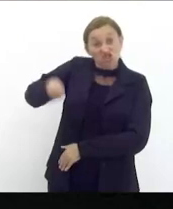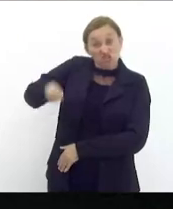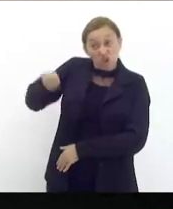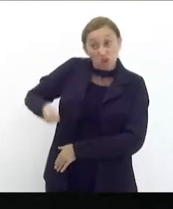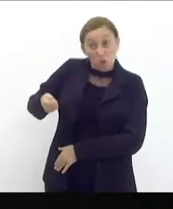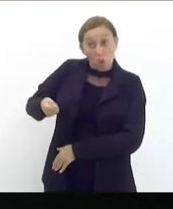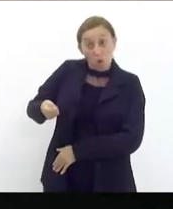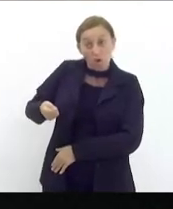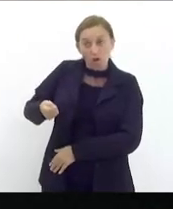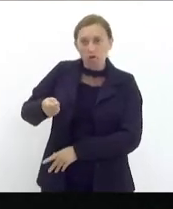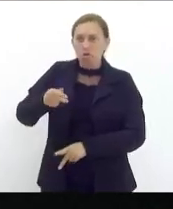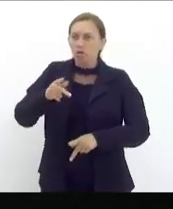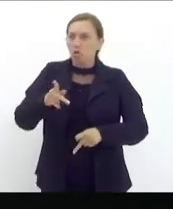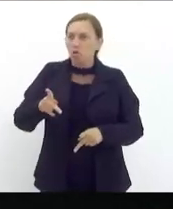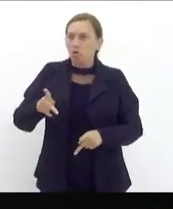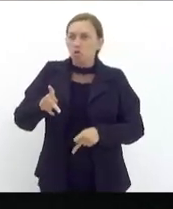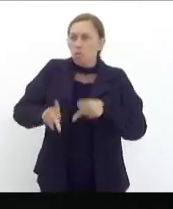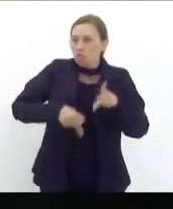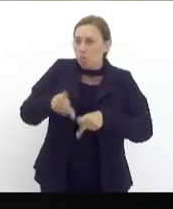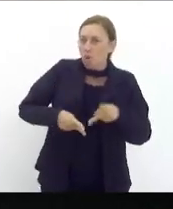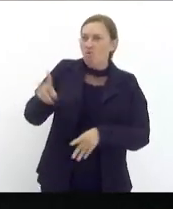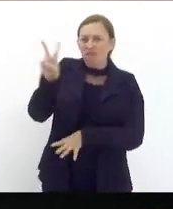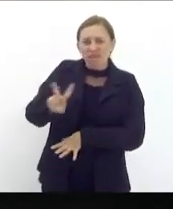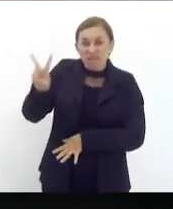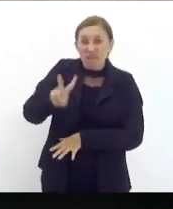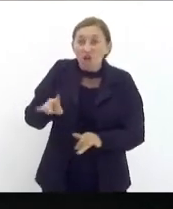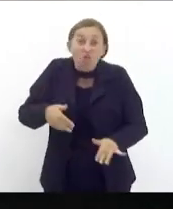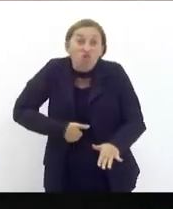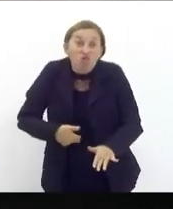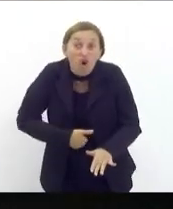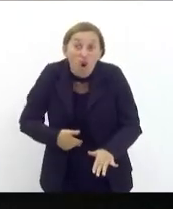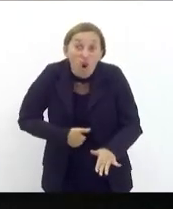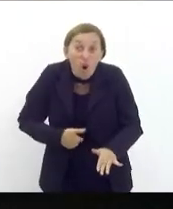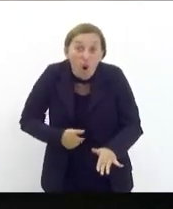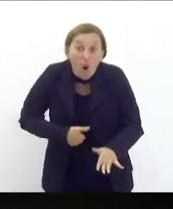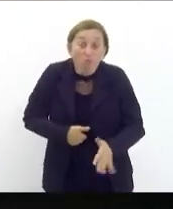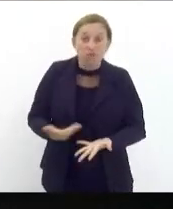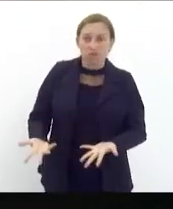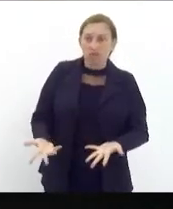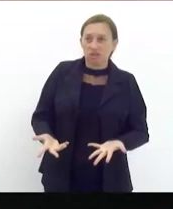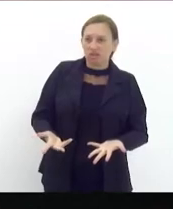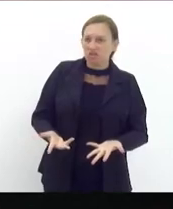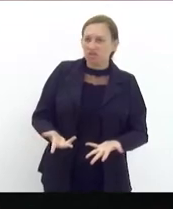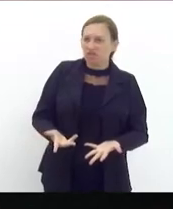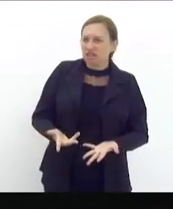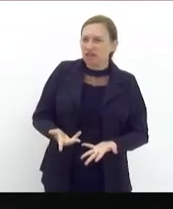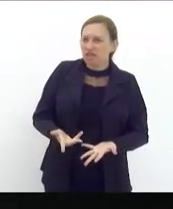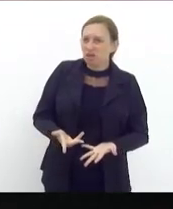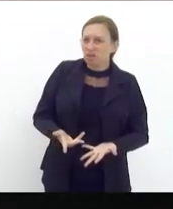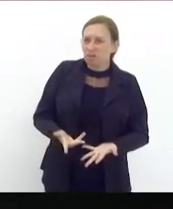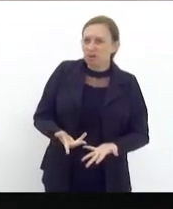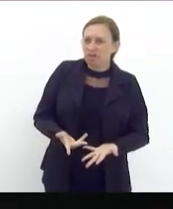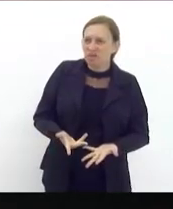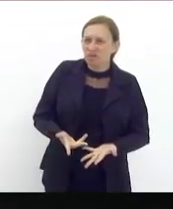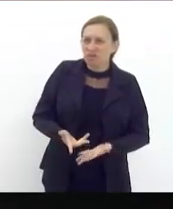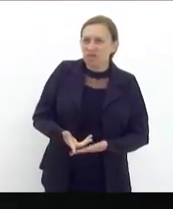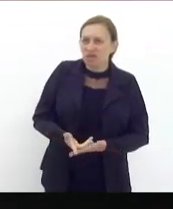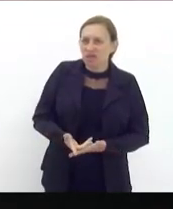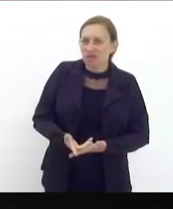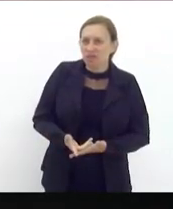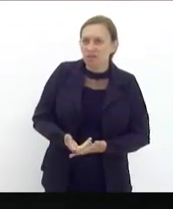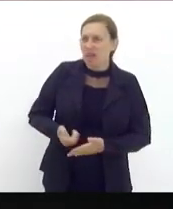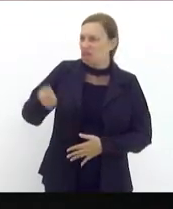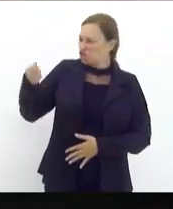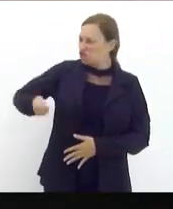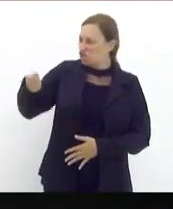população da Venezuela passa fome a população da Venezuela passa fome eu ajudo uma ONG que eu não gosto de ficar falando quem eu